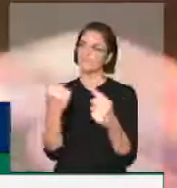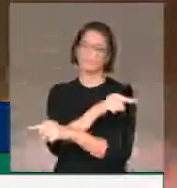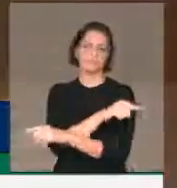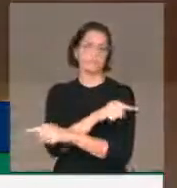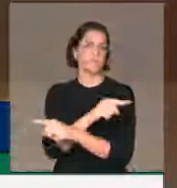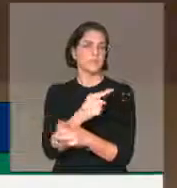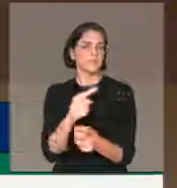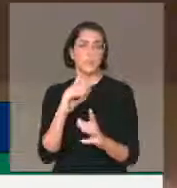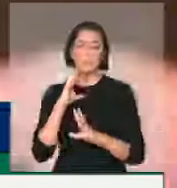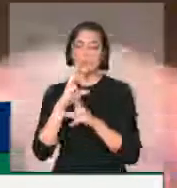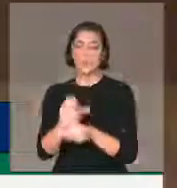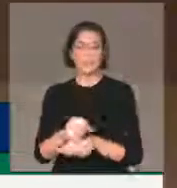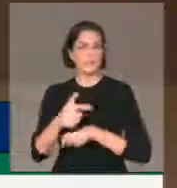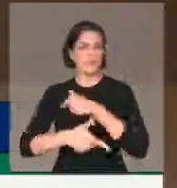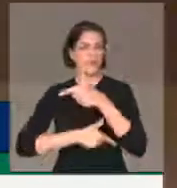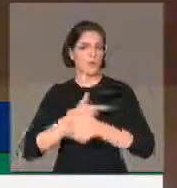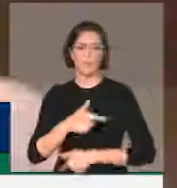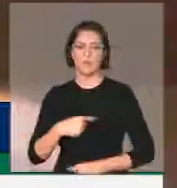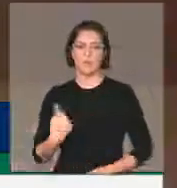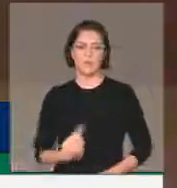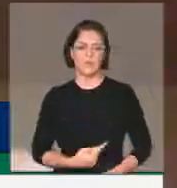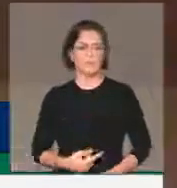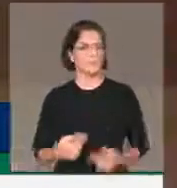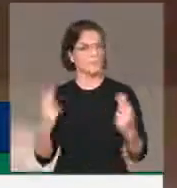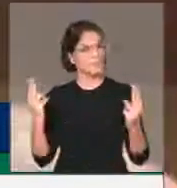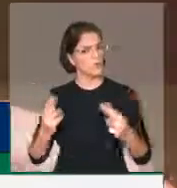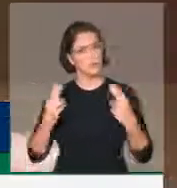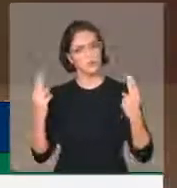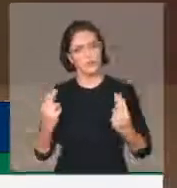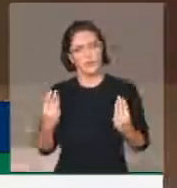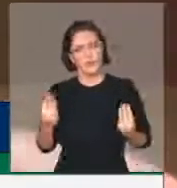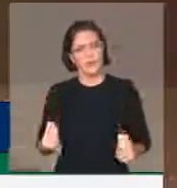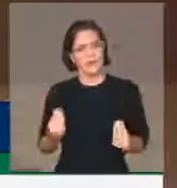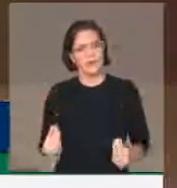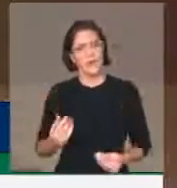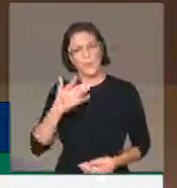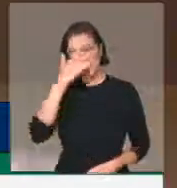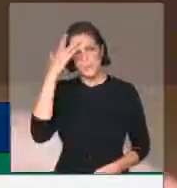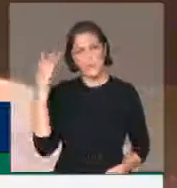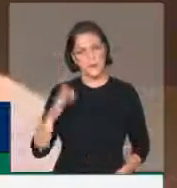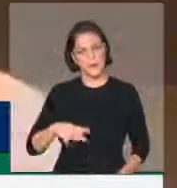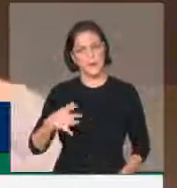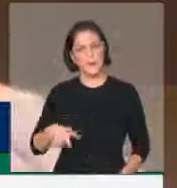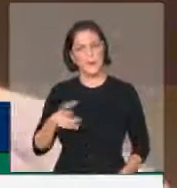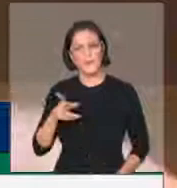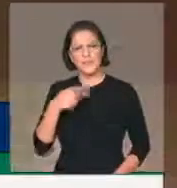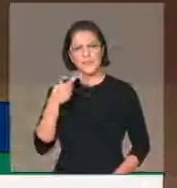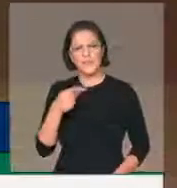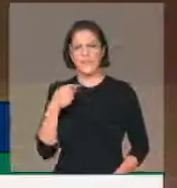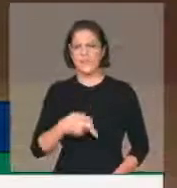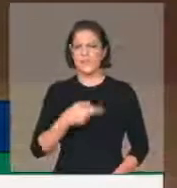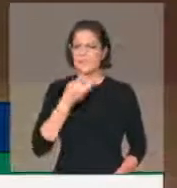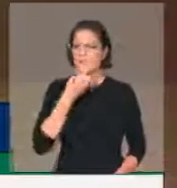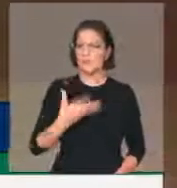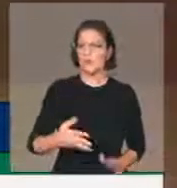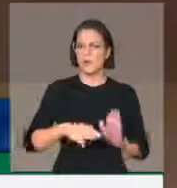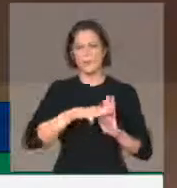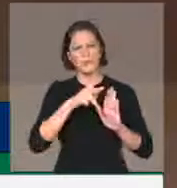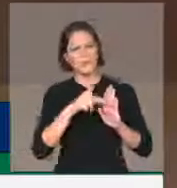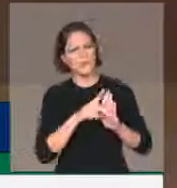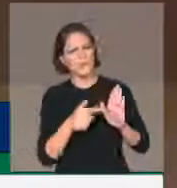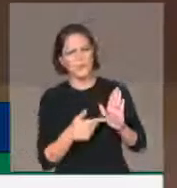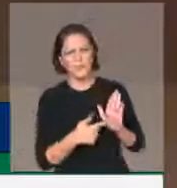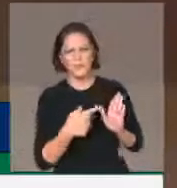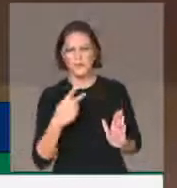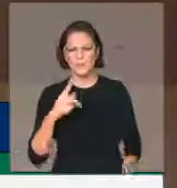aquilo que temos feito. E como é possível que alguém sustente aqui que essa medida provisória, através do